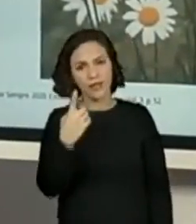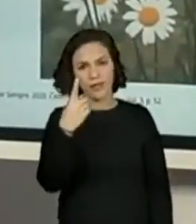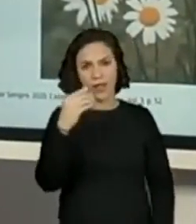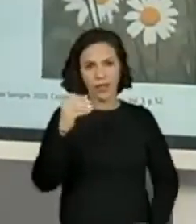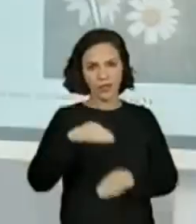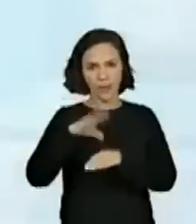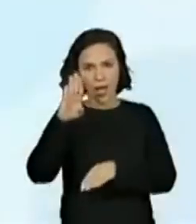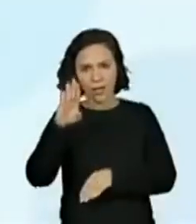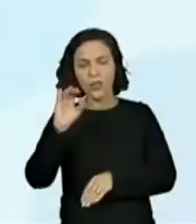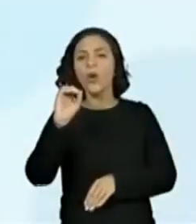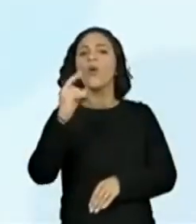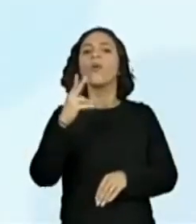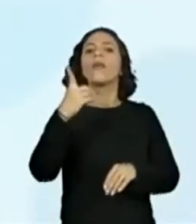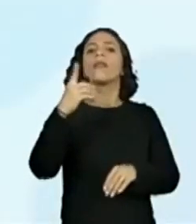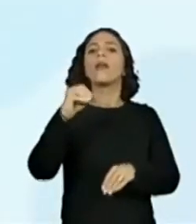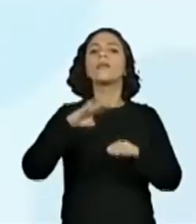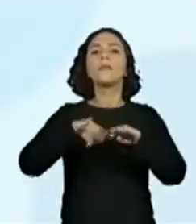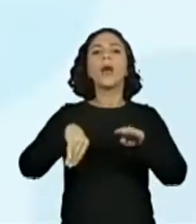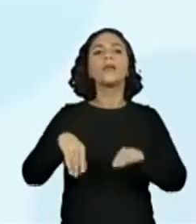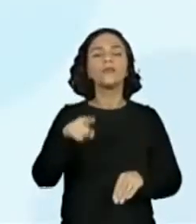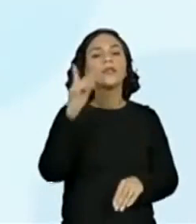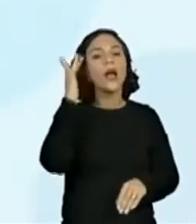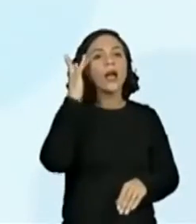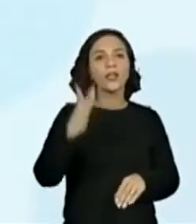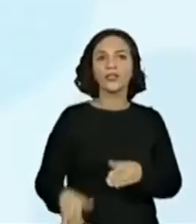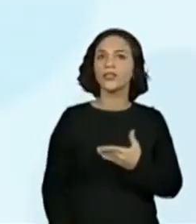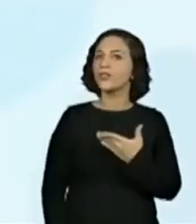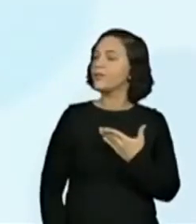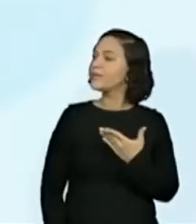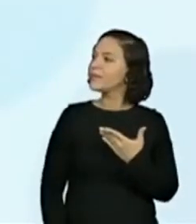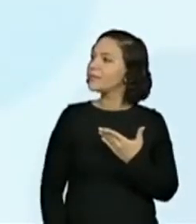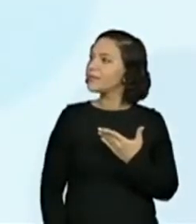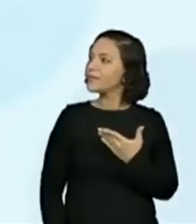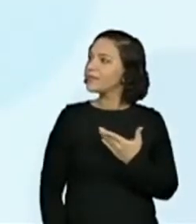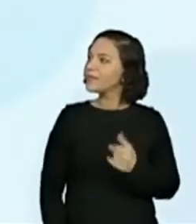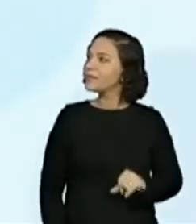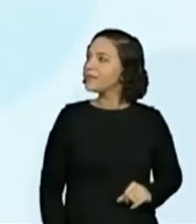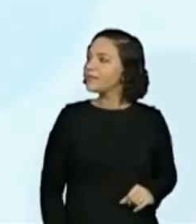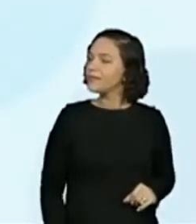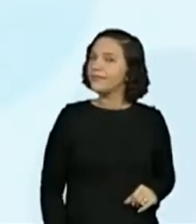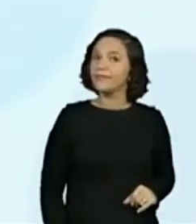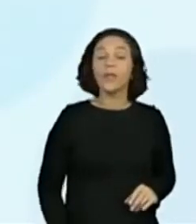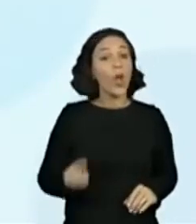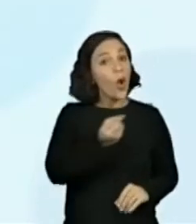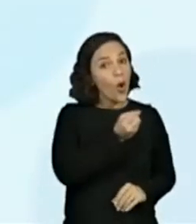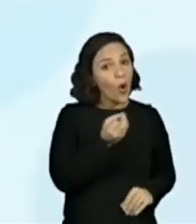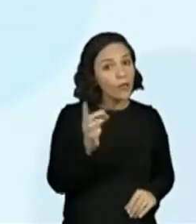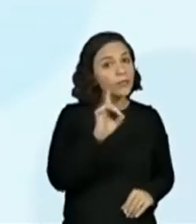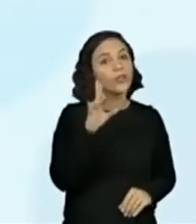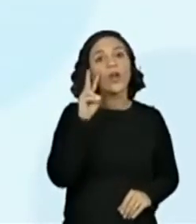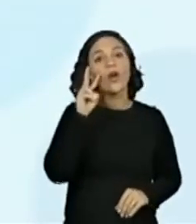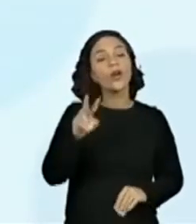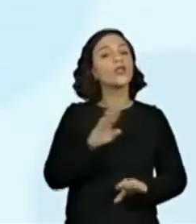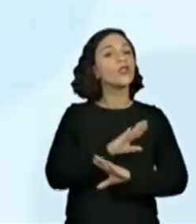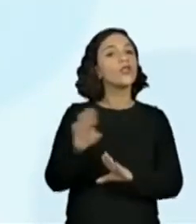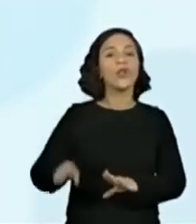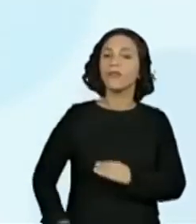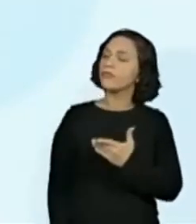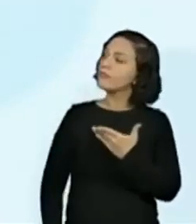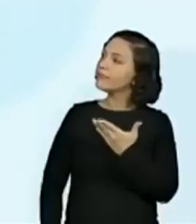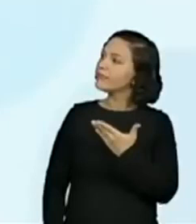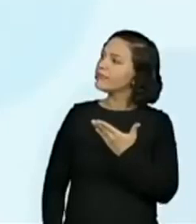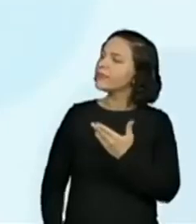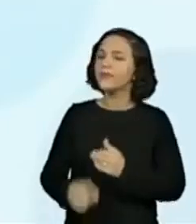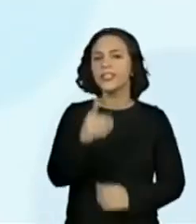10 ou menos de 10 margaridas? Vão colocando aí para a gente. Sem contar, hein? Só olhando. É, só olhando.